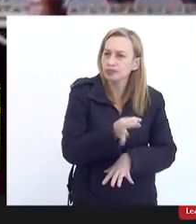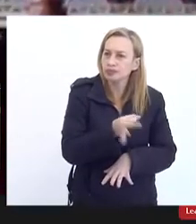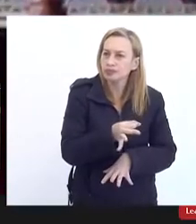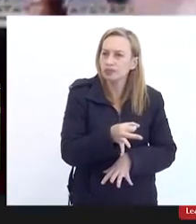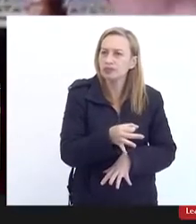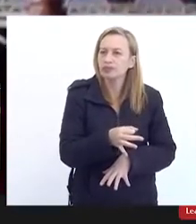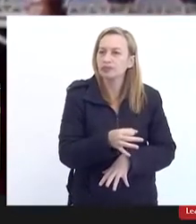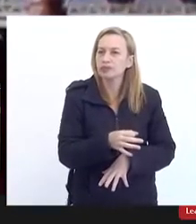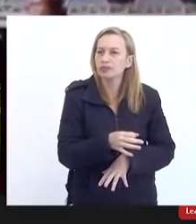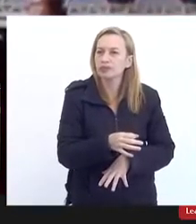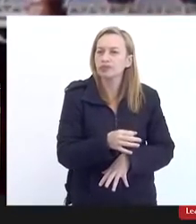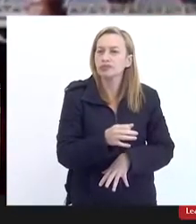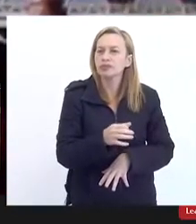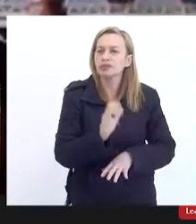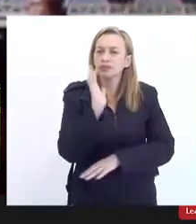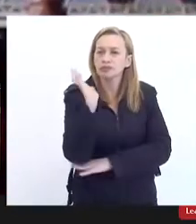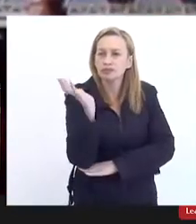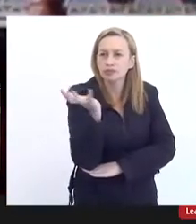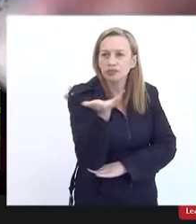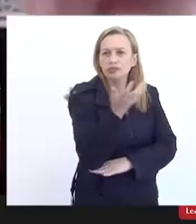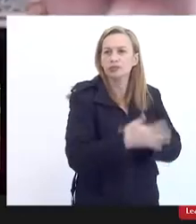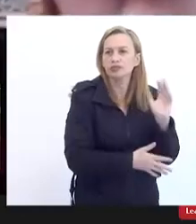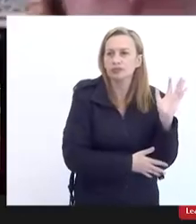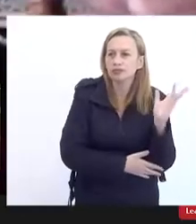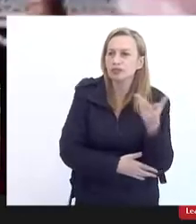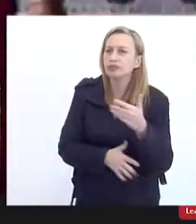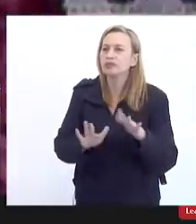questão ambiental então